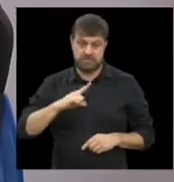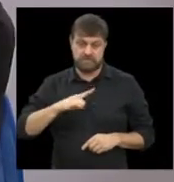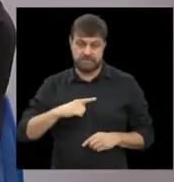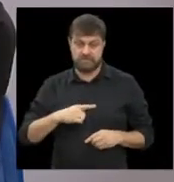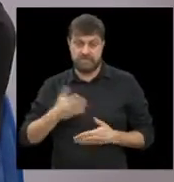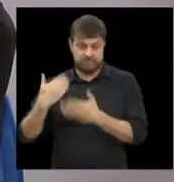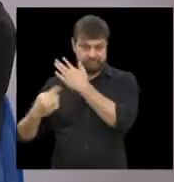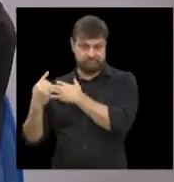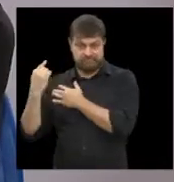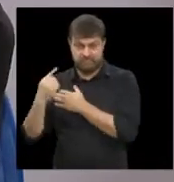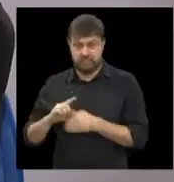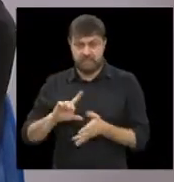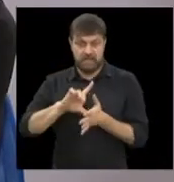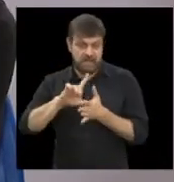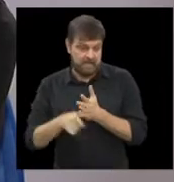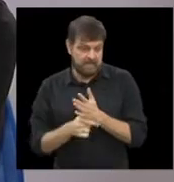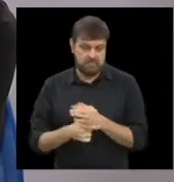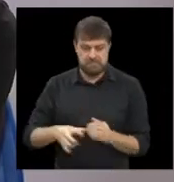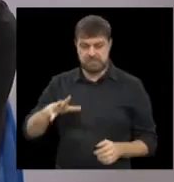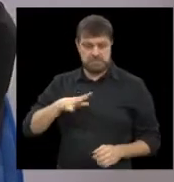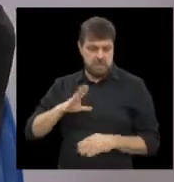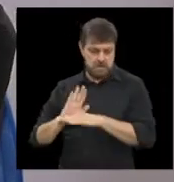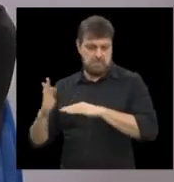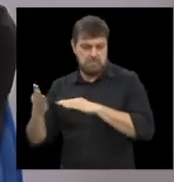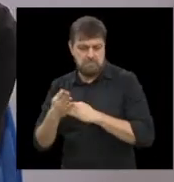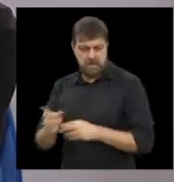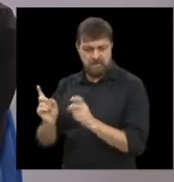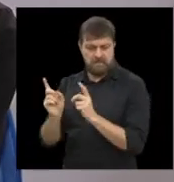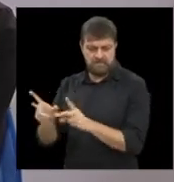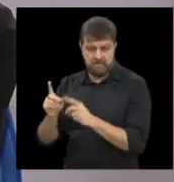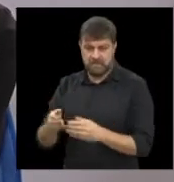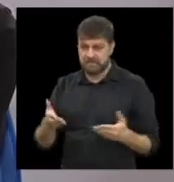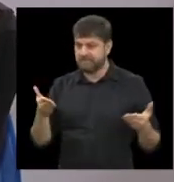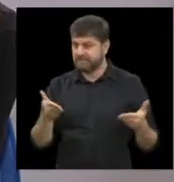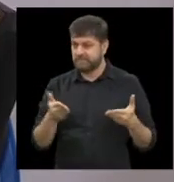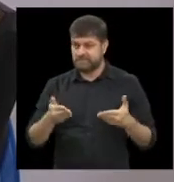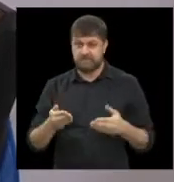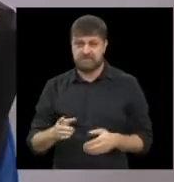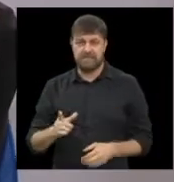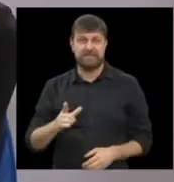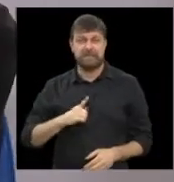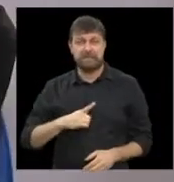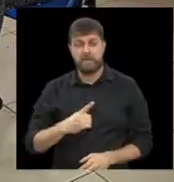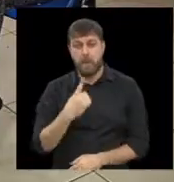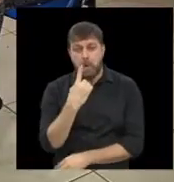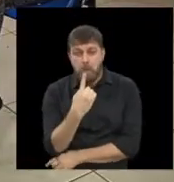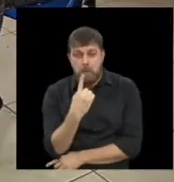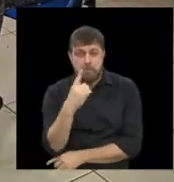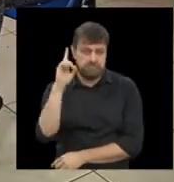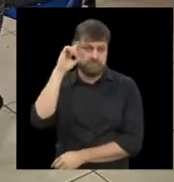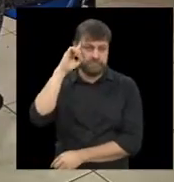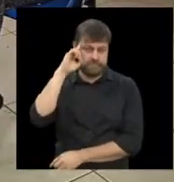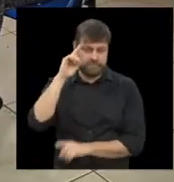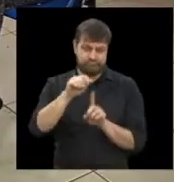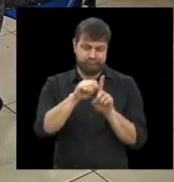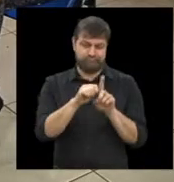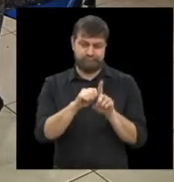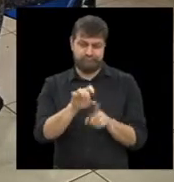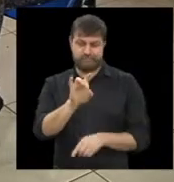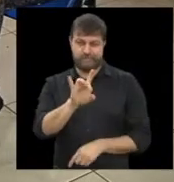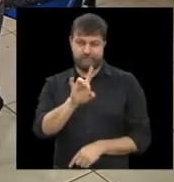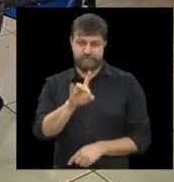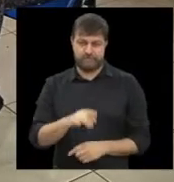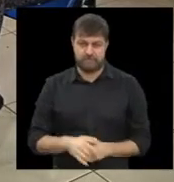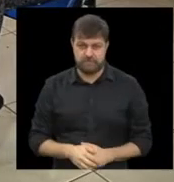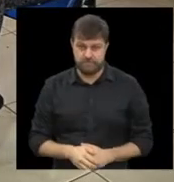em casa, na cidade, no seu bairro. Nesse momento, nós temos só o bazar mensal. Por conta de espaço. De espaço,